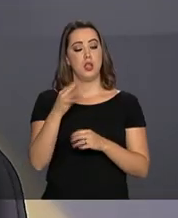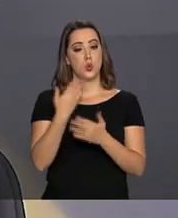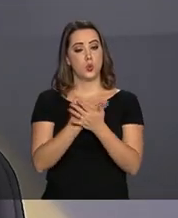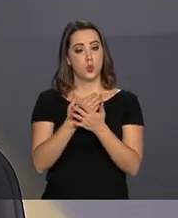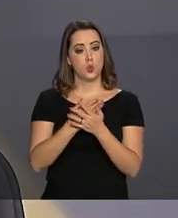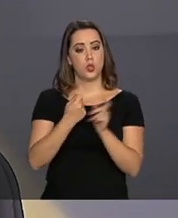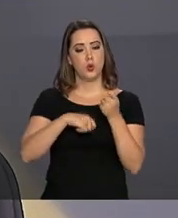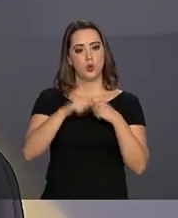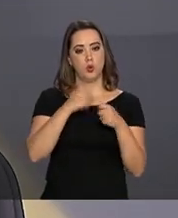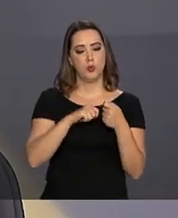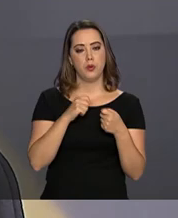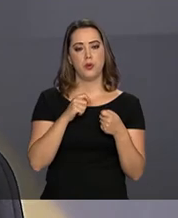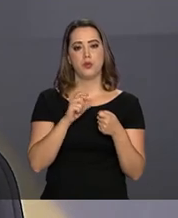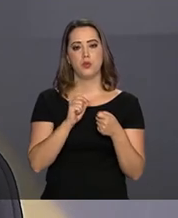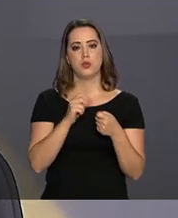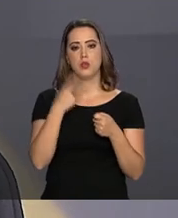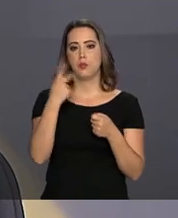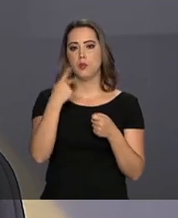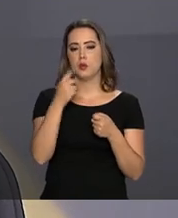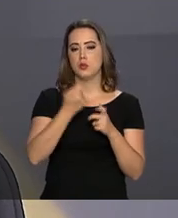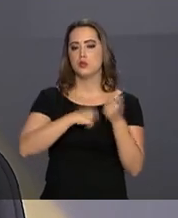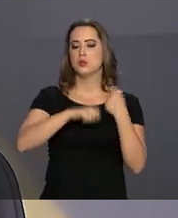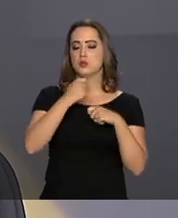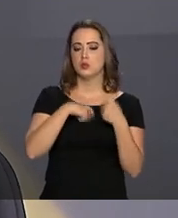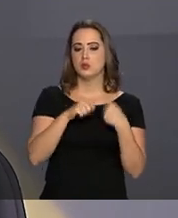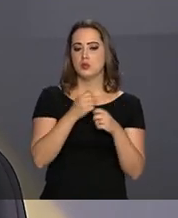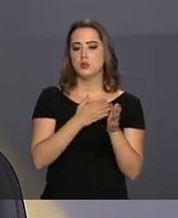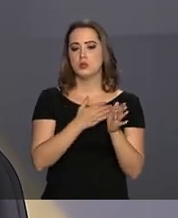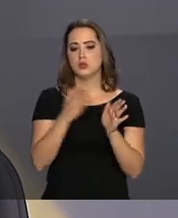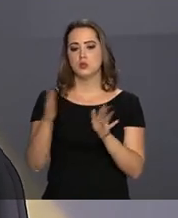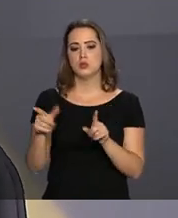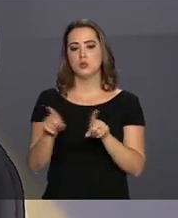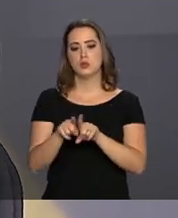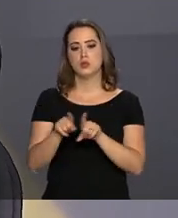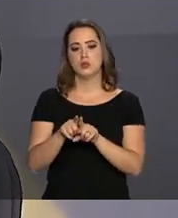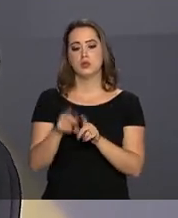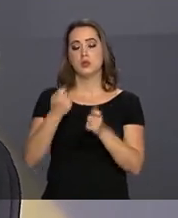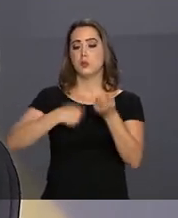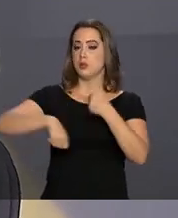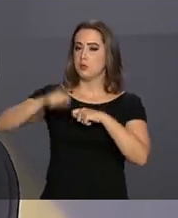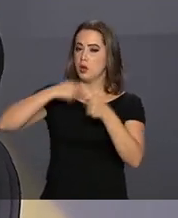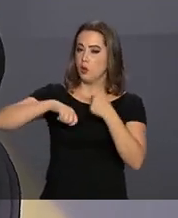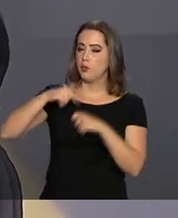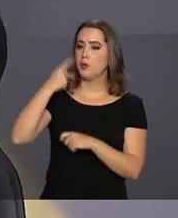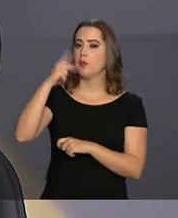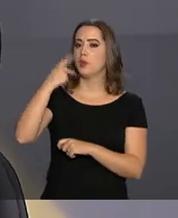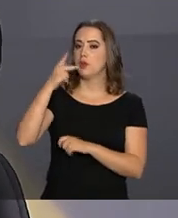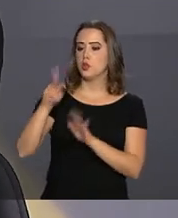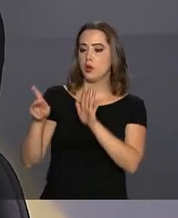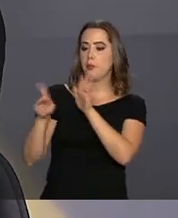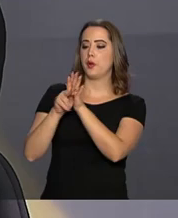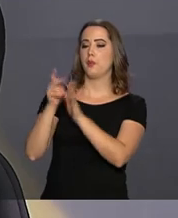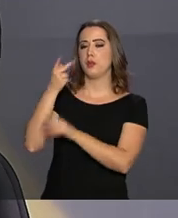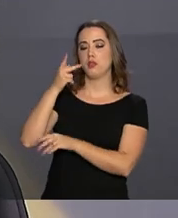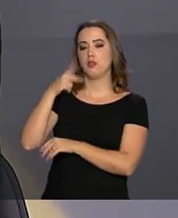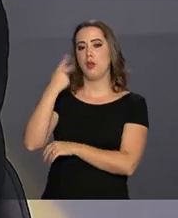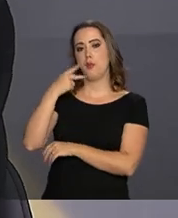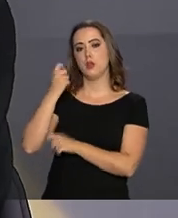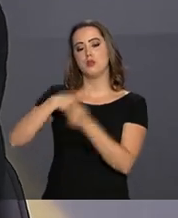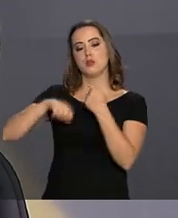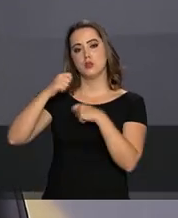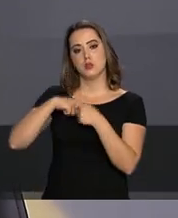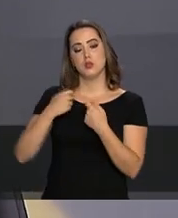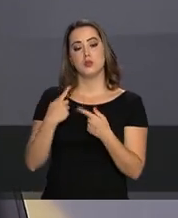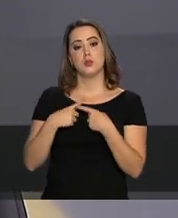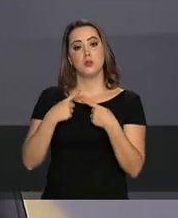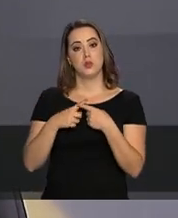a política econômica, suas medidas, e tem a economia política da política econômica. Porque a